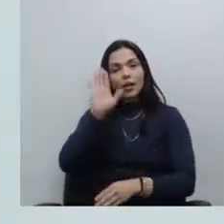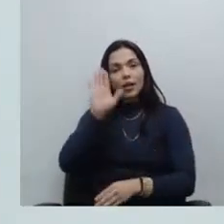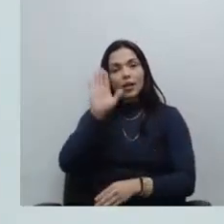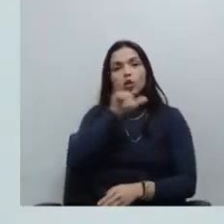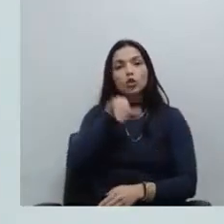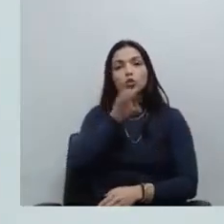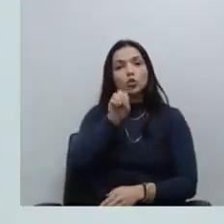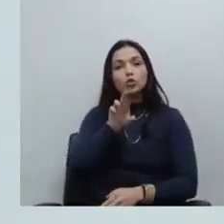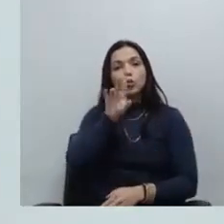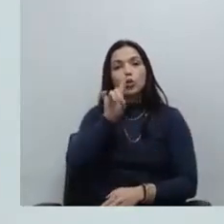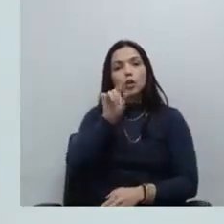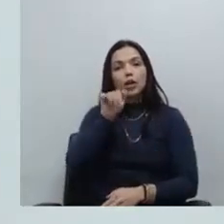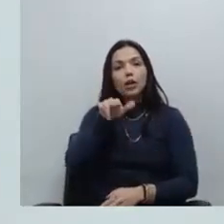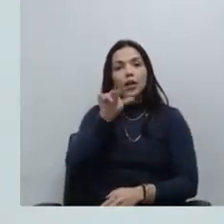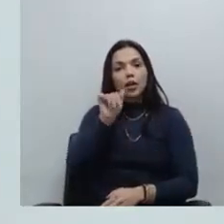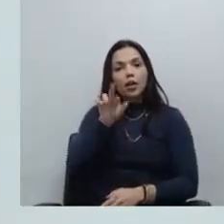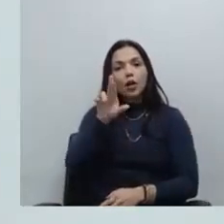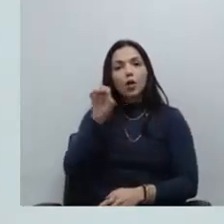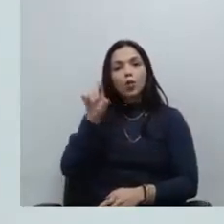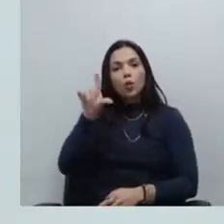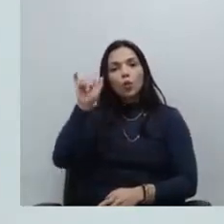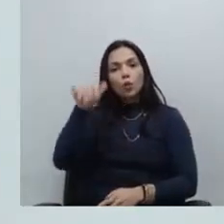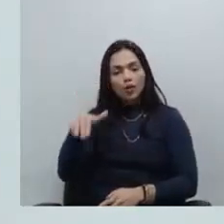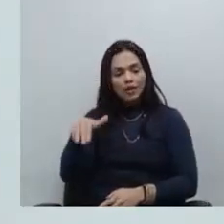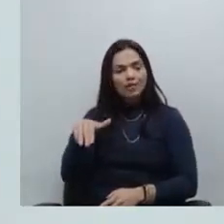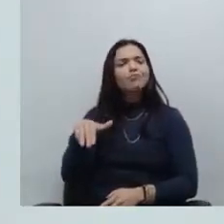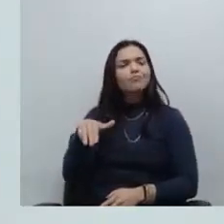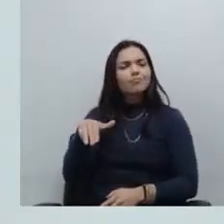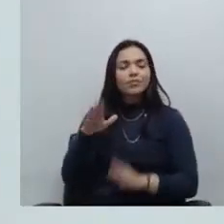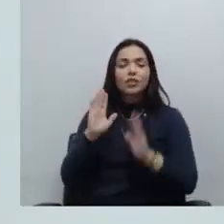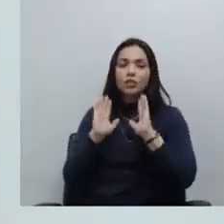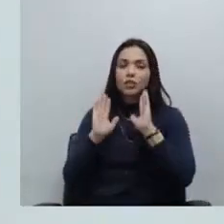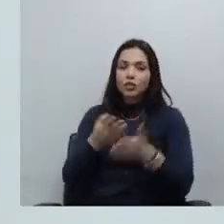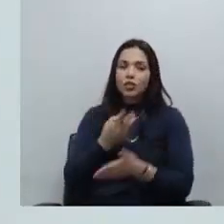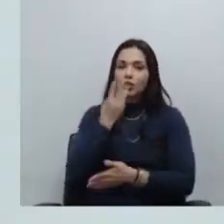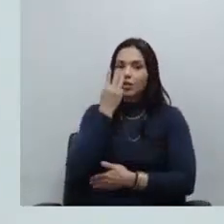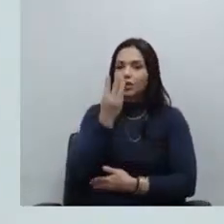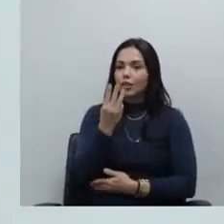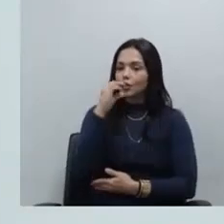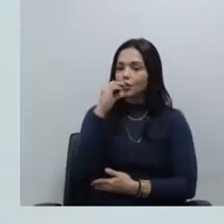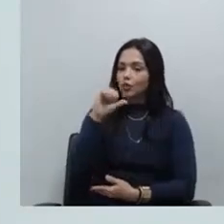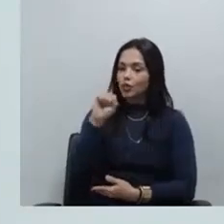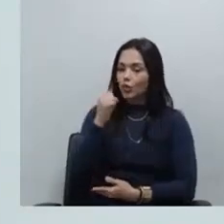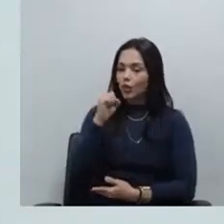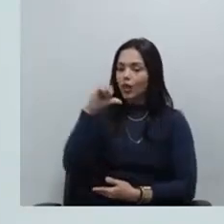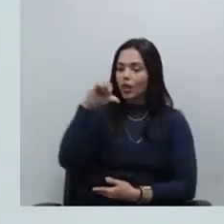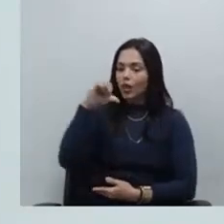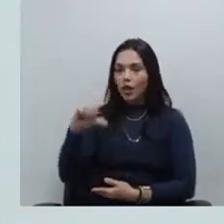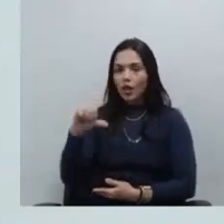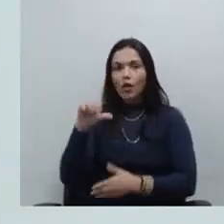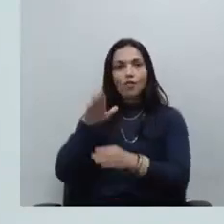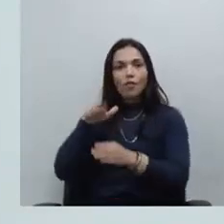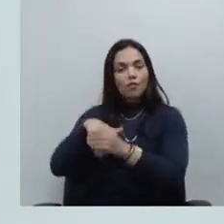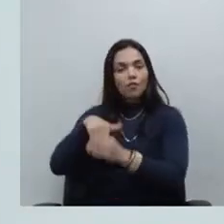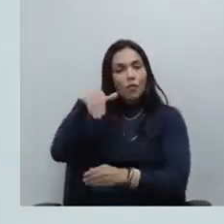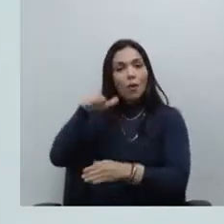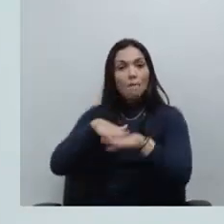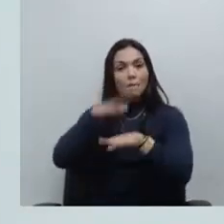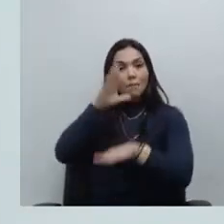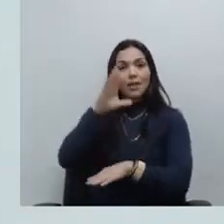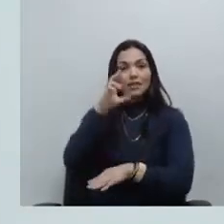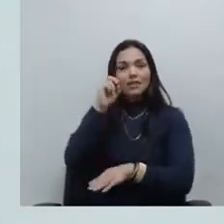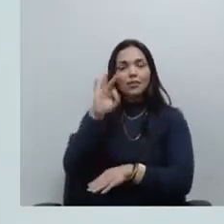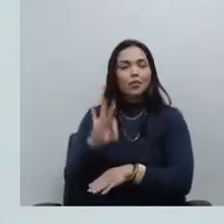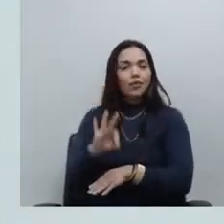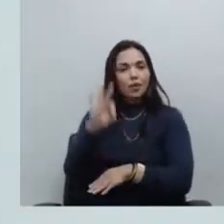como já bem colocado aqui pelo Galati 389 votos mais de 50% da carreira numa votação